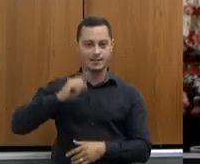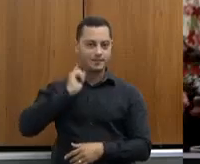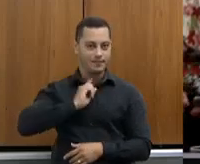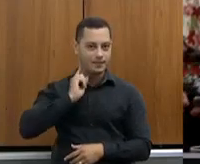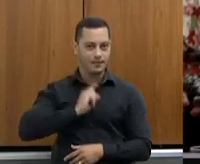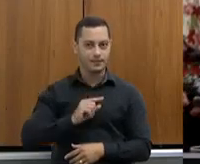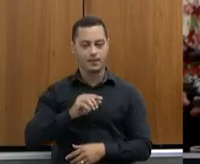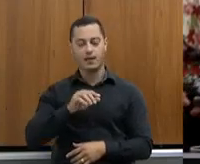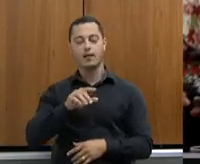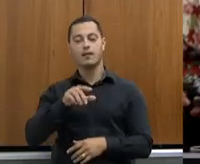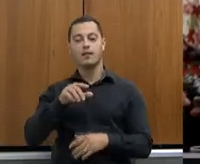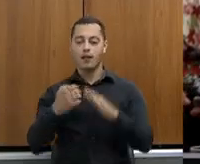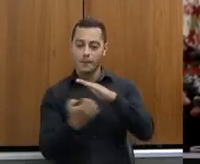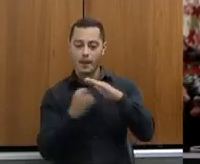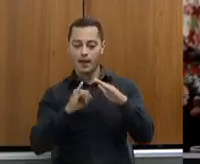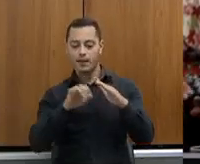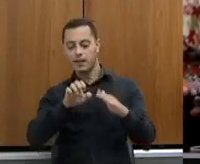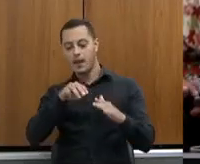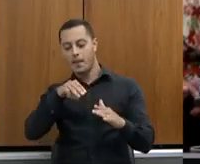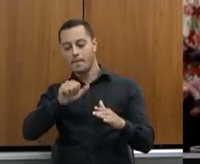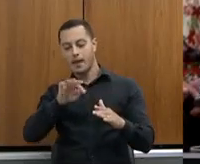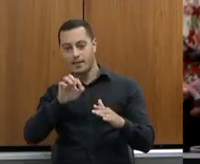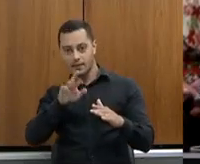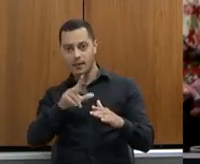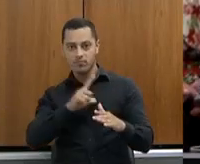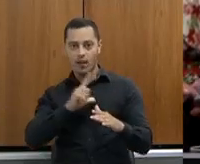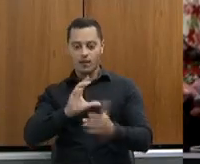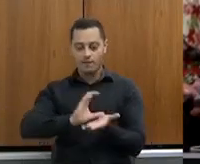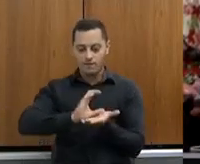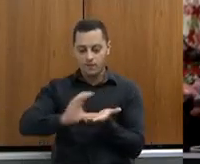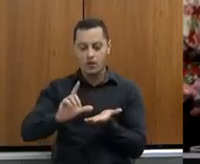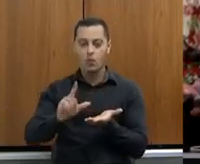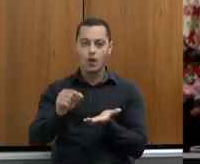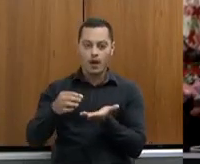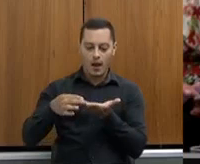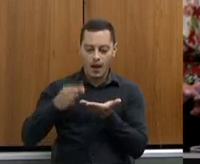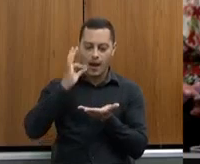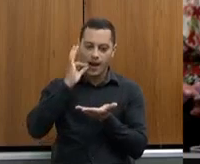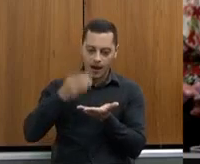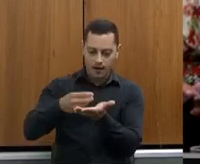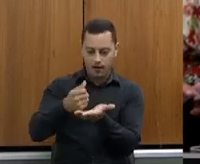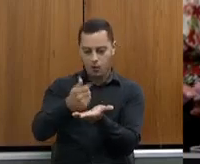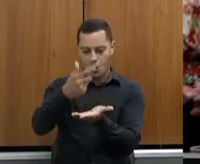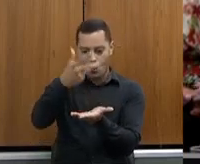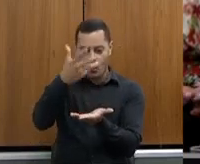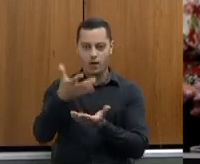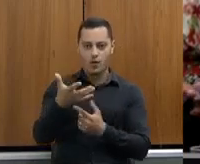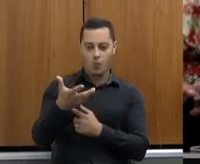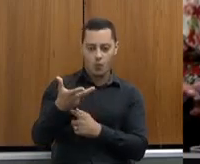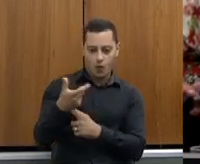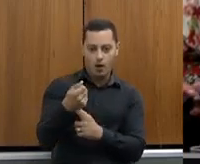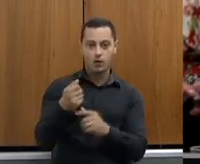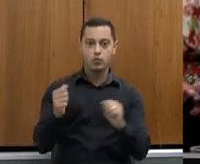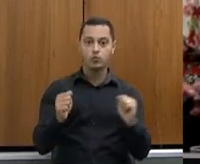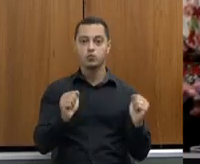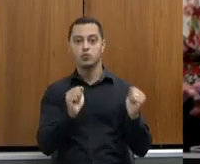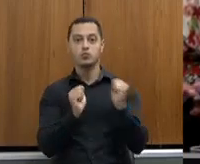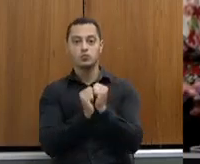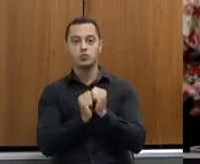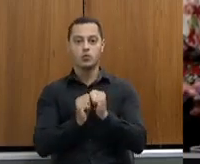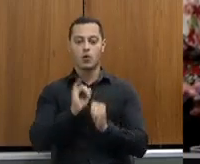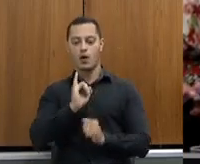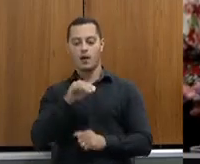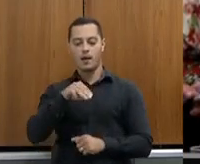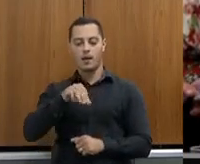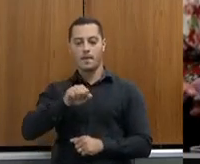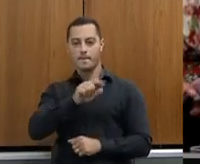EMATER tem investido mesmo em cima da questão da qualidade do café, junto com o IMA, nós temos o Certifica Minas, nós temos aí